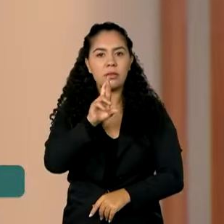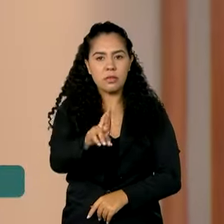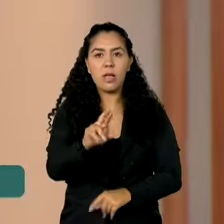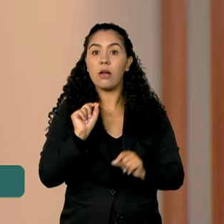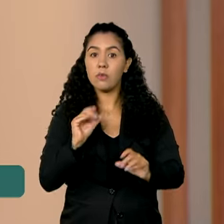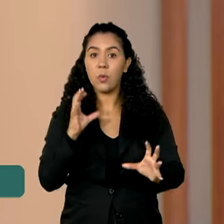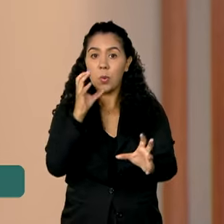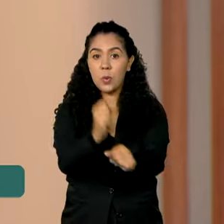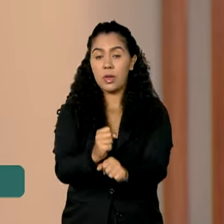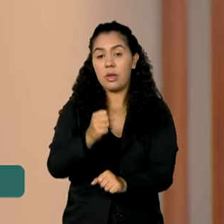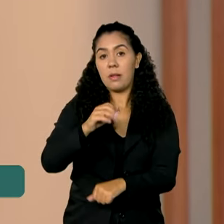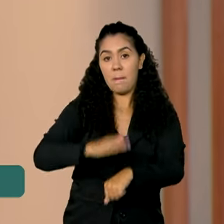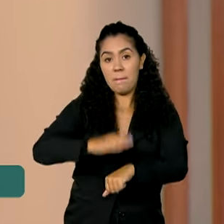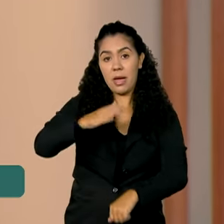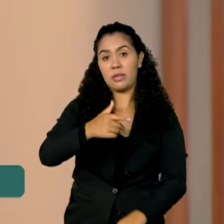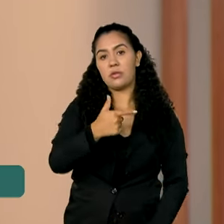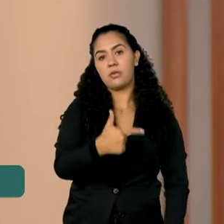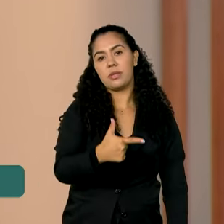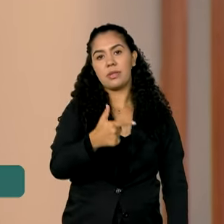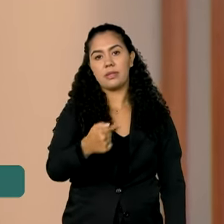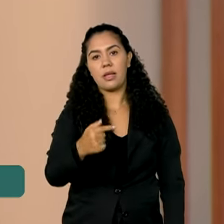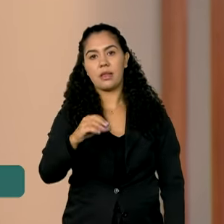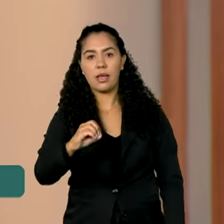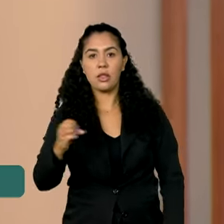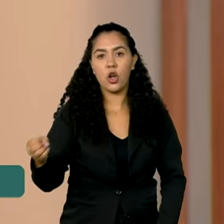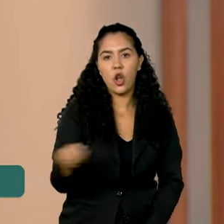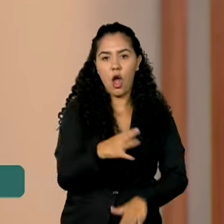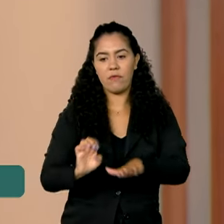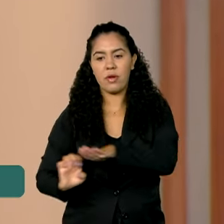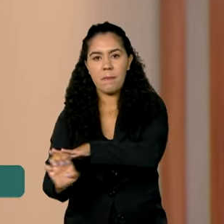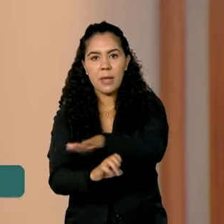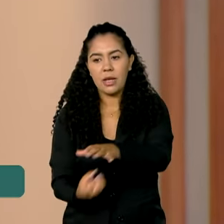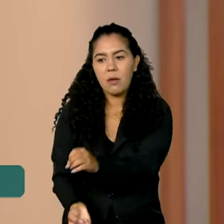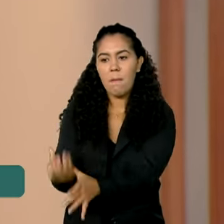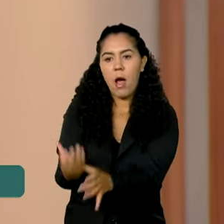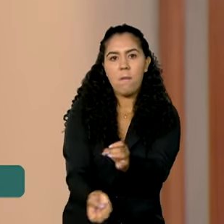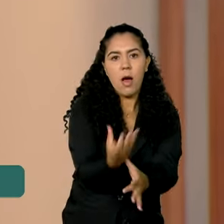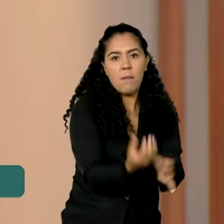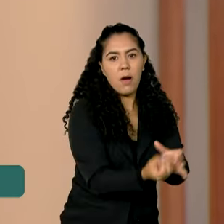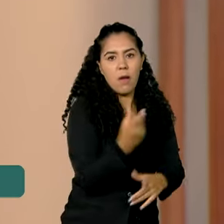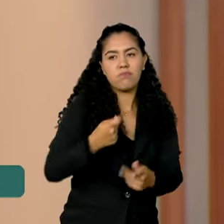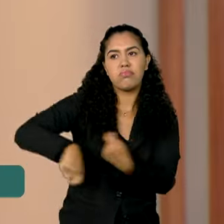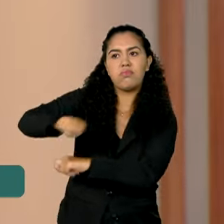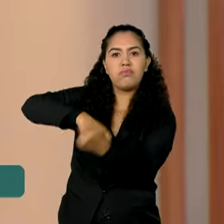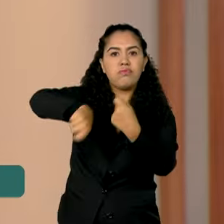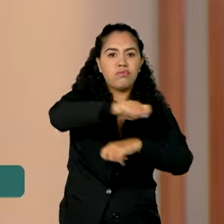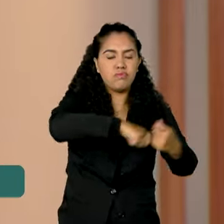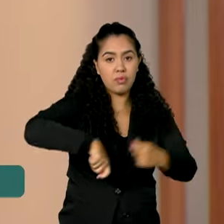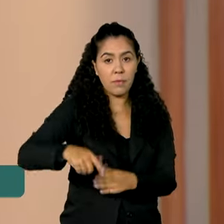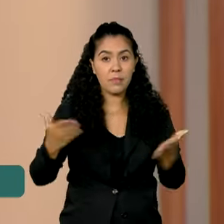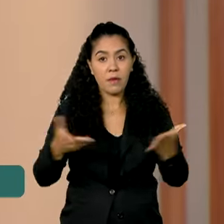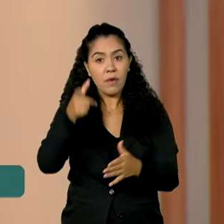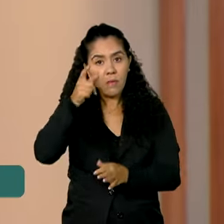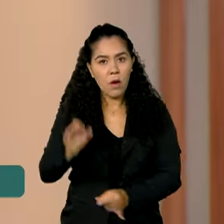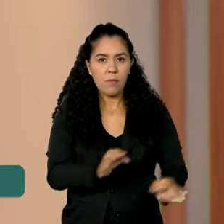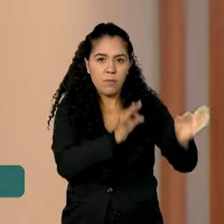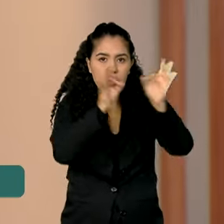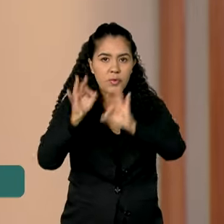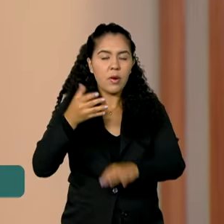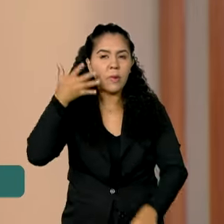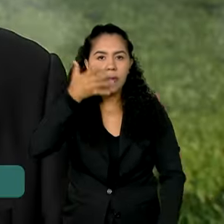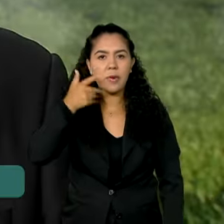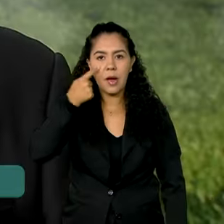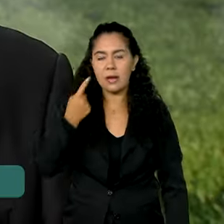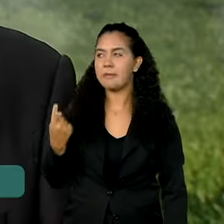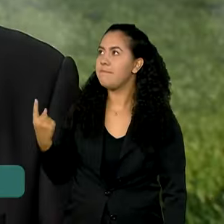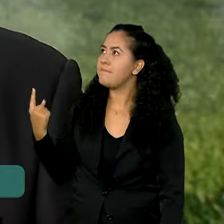de mais de 270 novos mercados para os produtos brasileiros. Vamos conferir agora um trecho da fala do ministro.